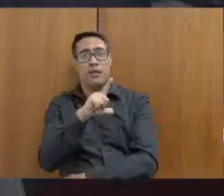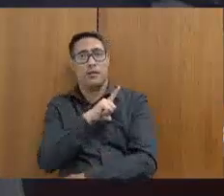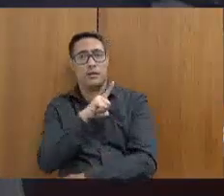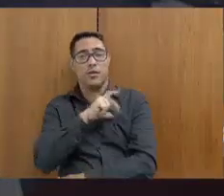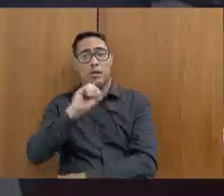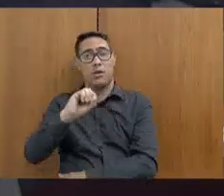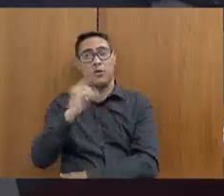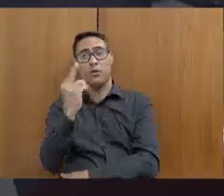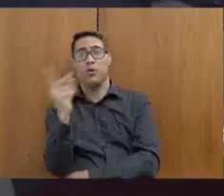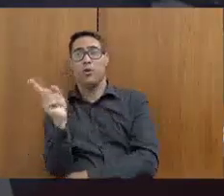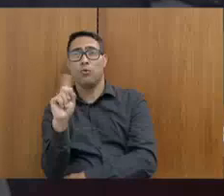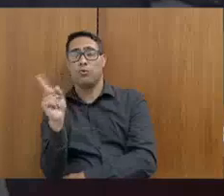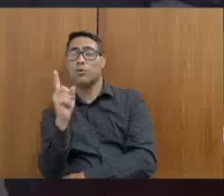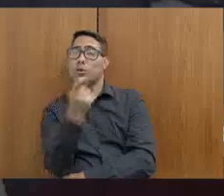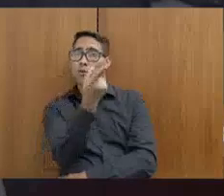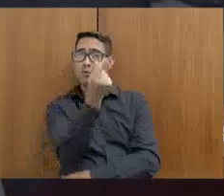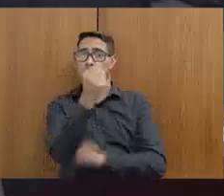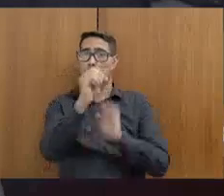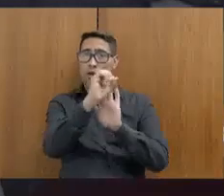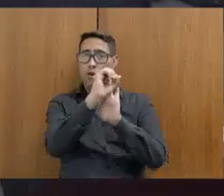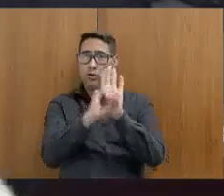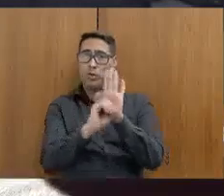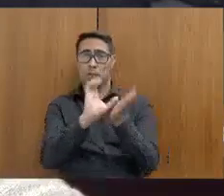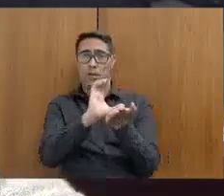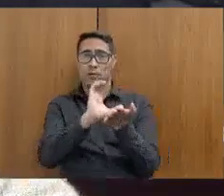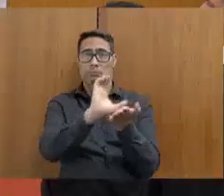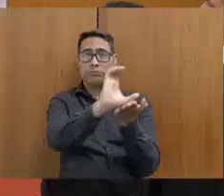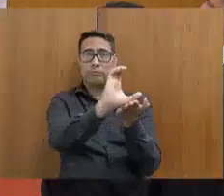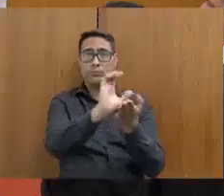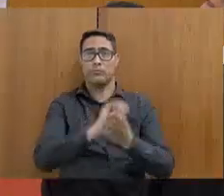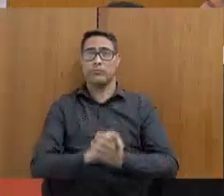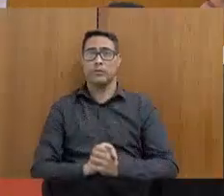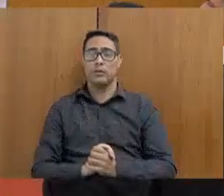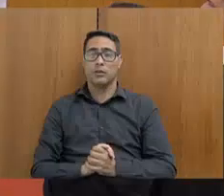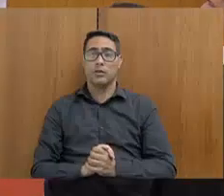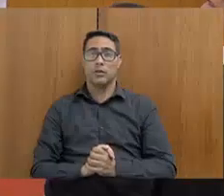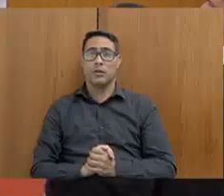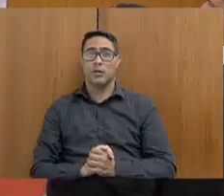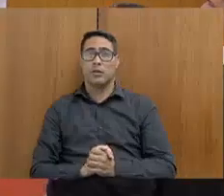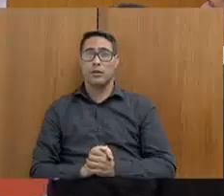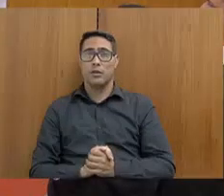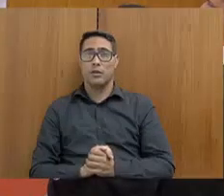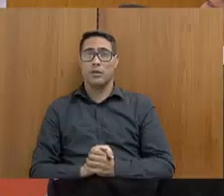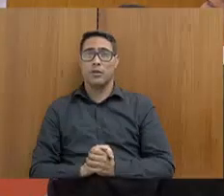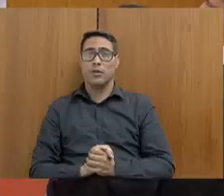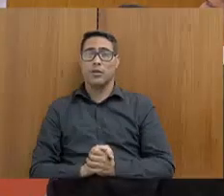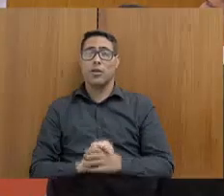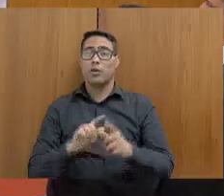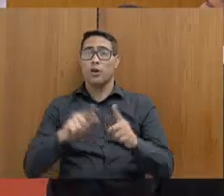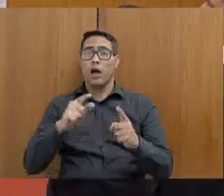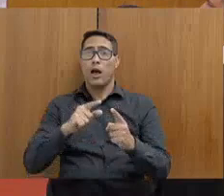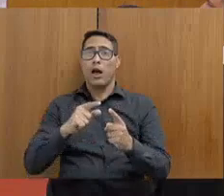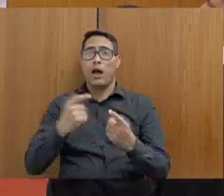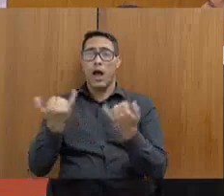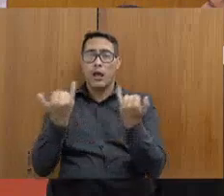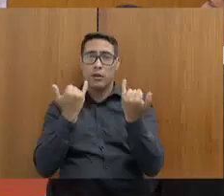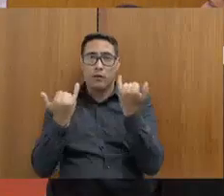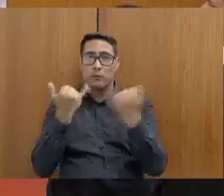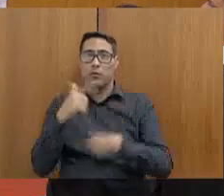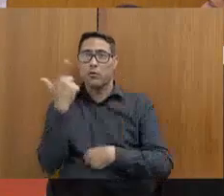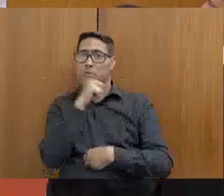do orçamento previsto para essa política. Me perdoe, deputado, os dados podem ser acessados na SUPEC, diretamente na